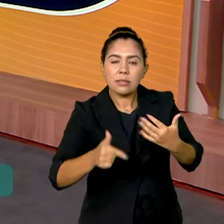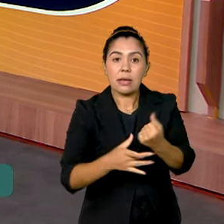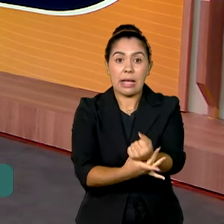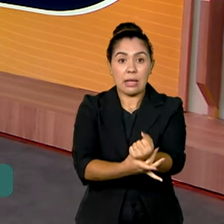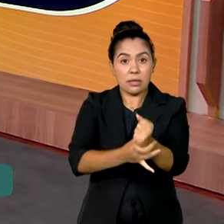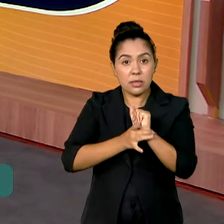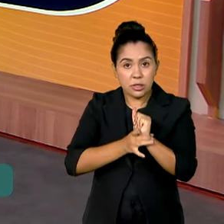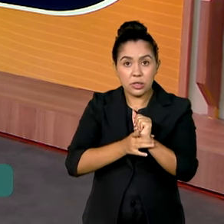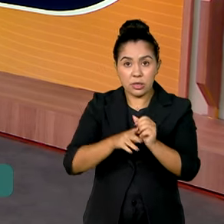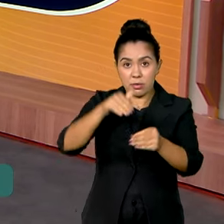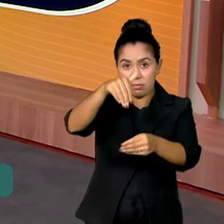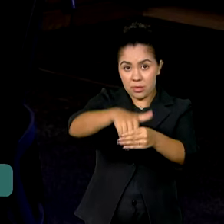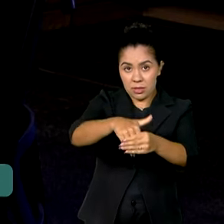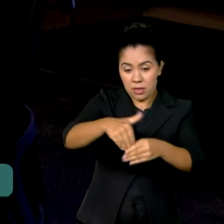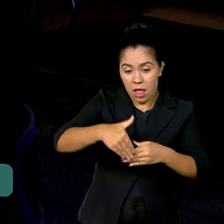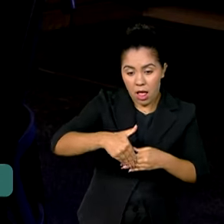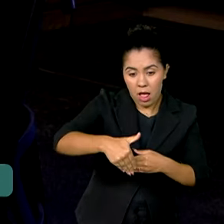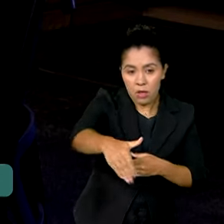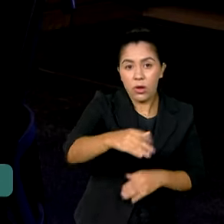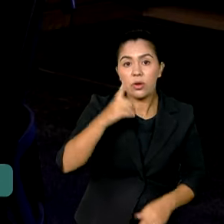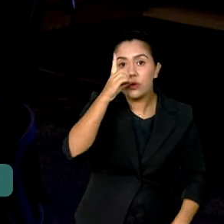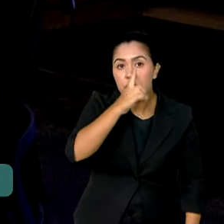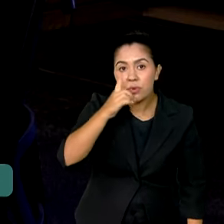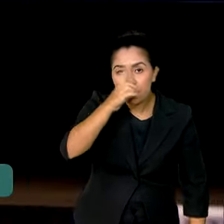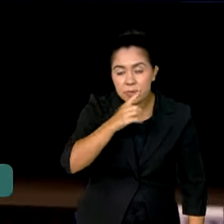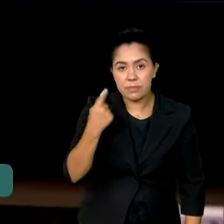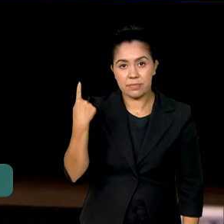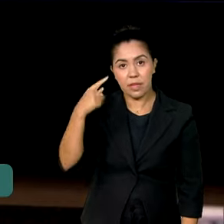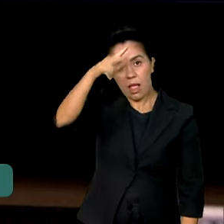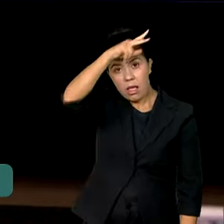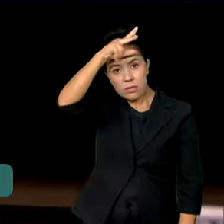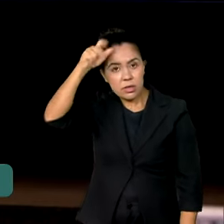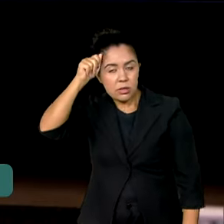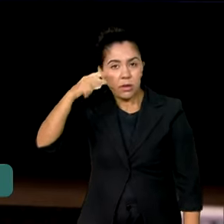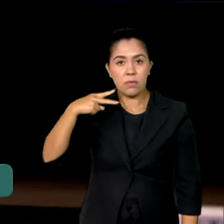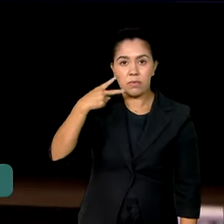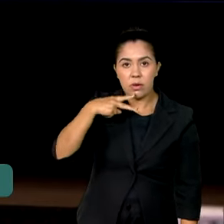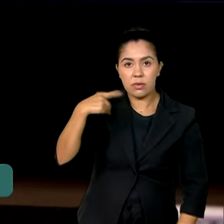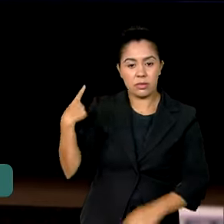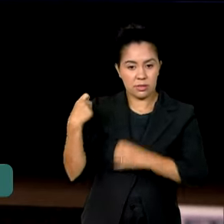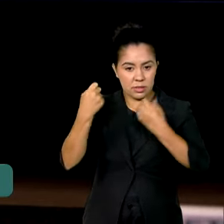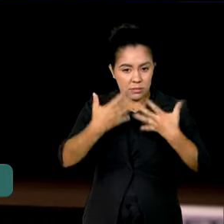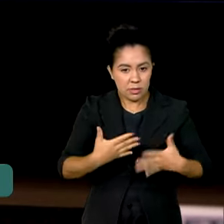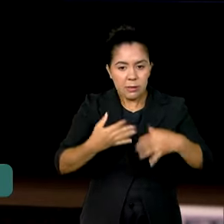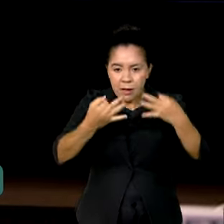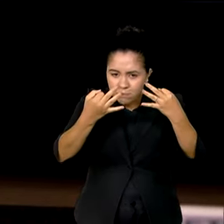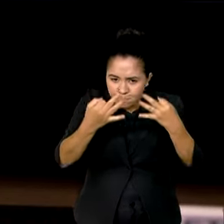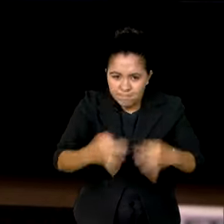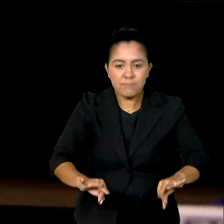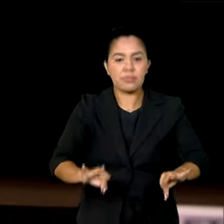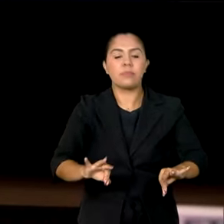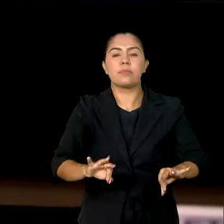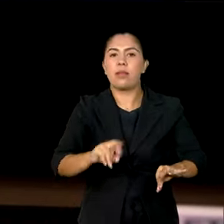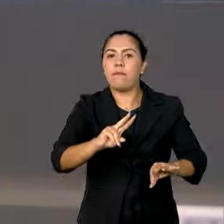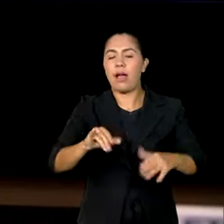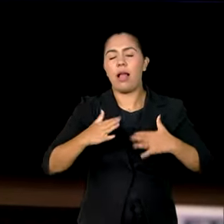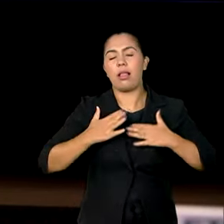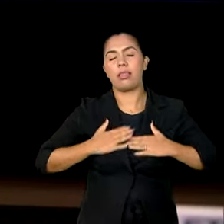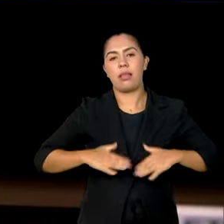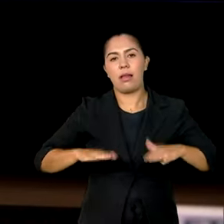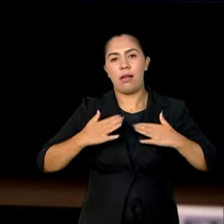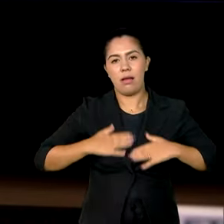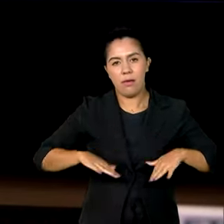neste próximo domingo. Essas eleições, eu posso assegurar a todos, vão ser absolutamente tranquilas.